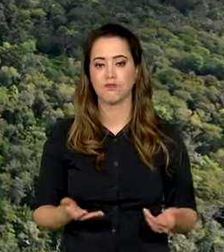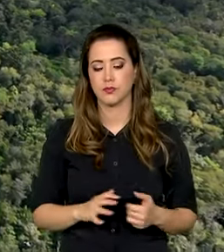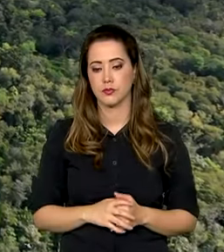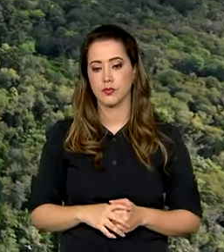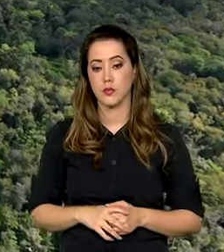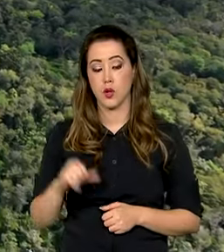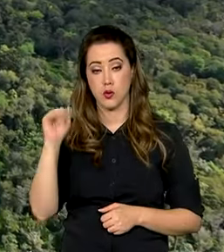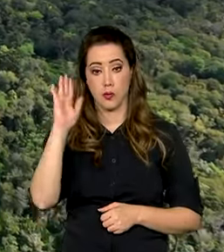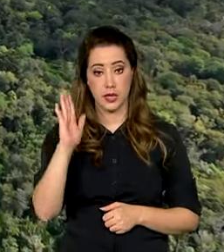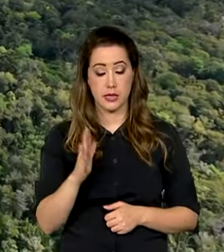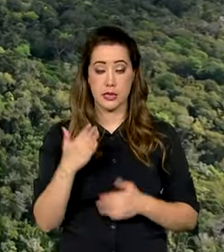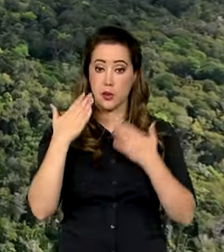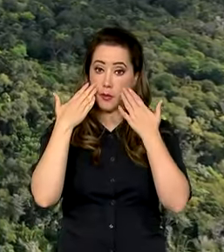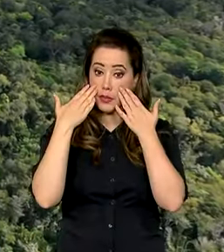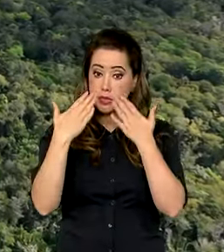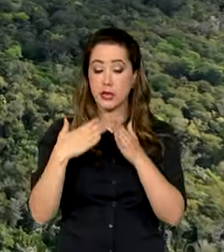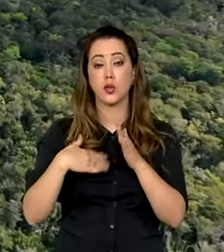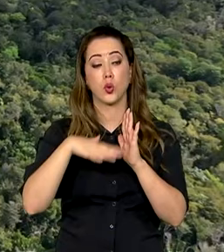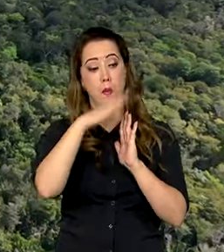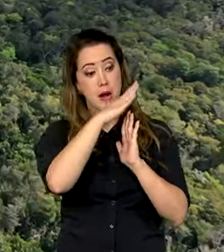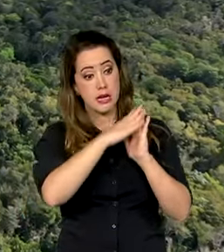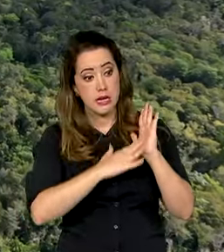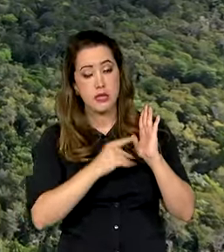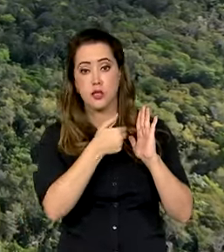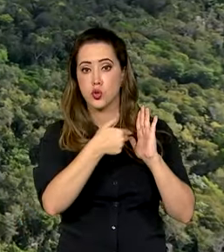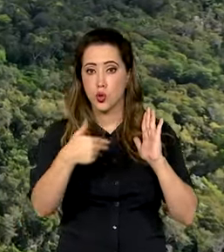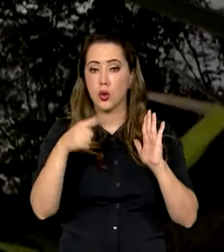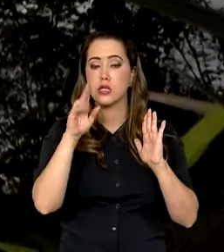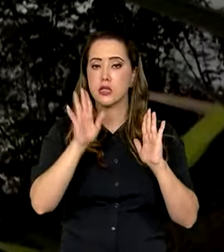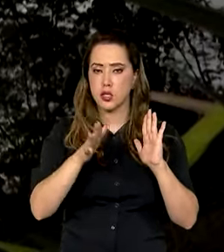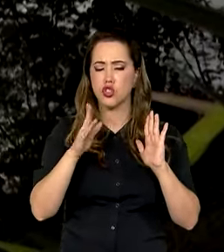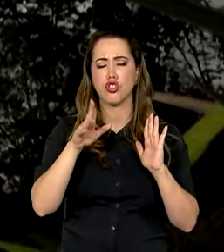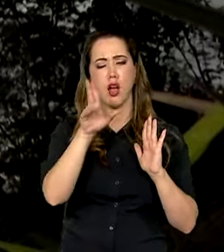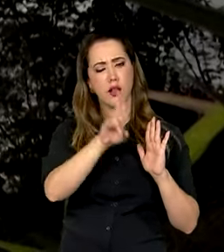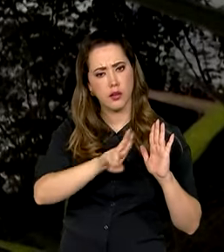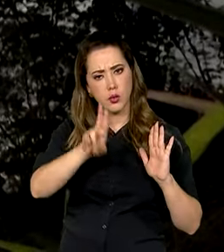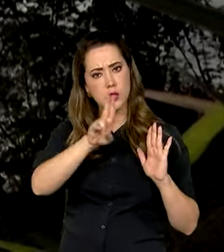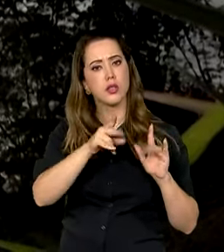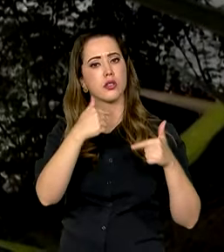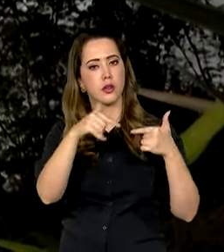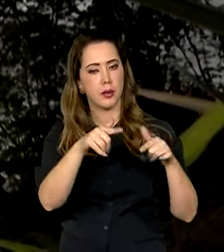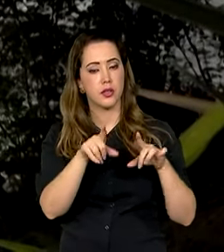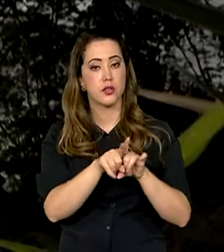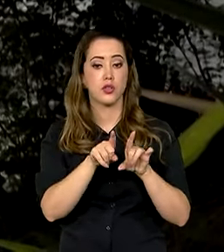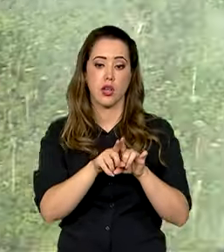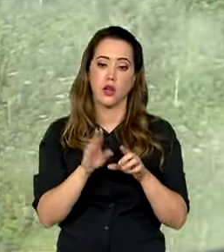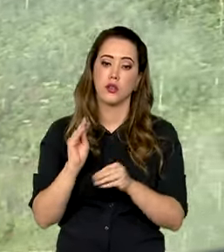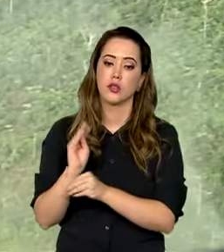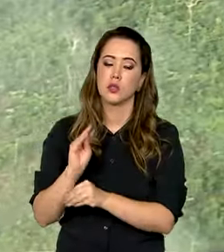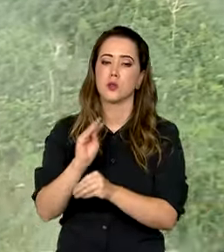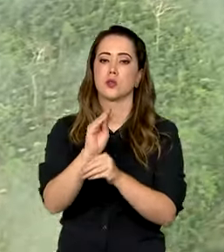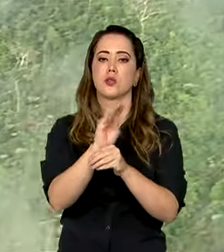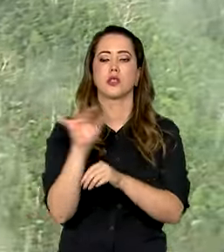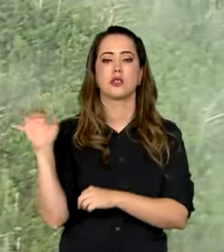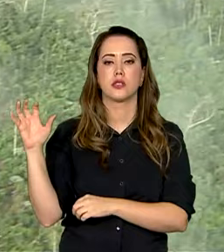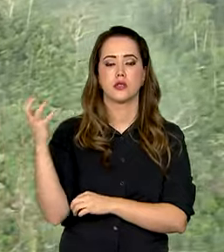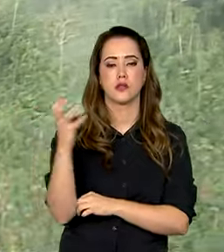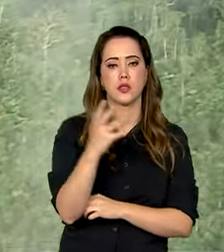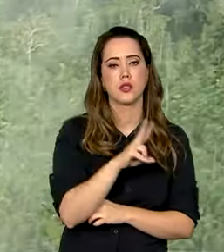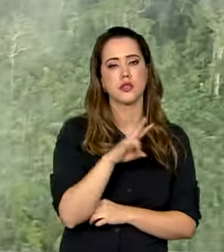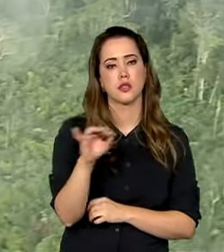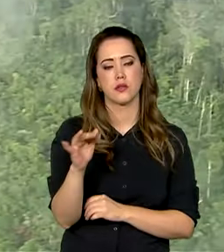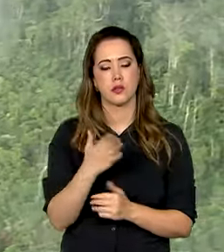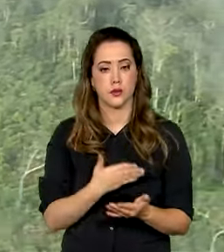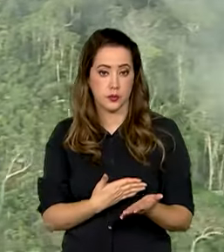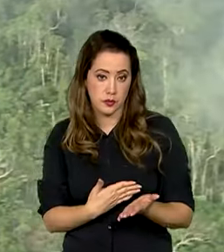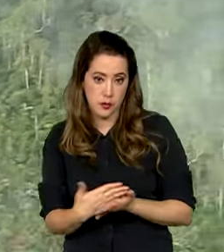lista de ações ambientais já executadas e políticas de mitigação das emissões, além de preservação das florestas, que serão